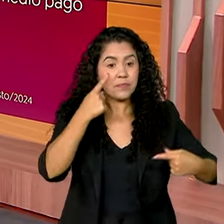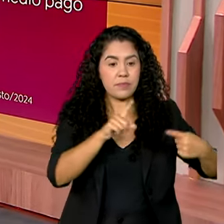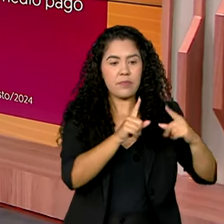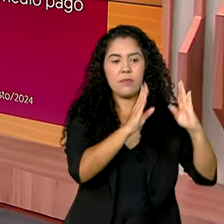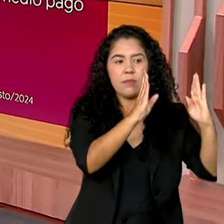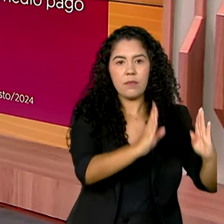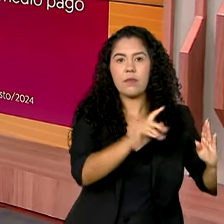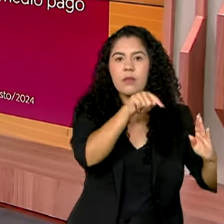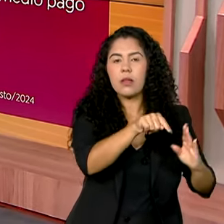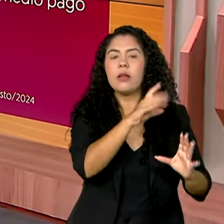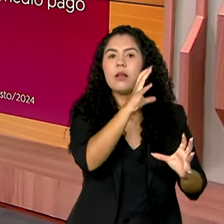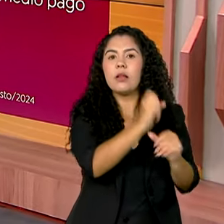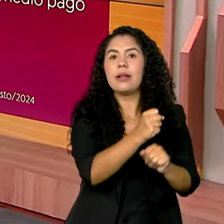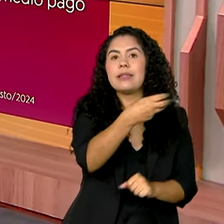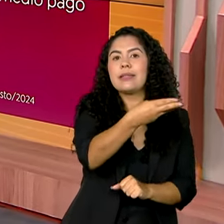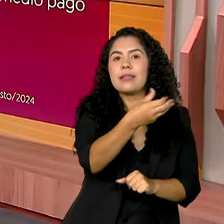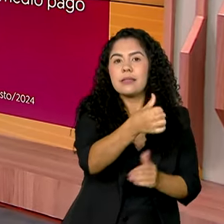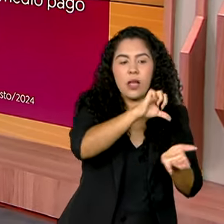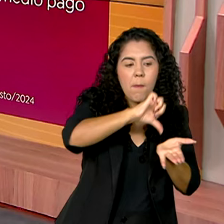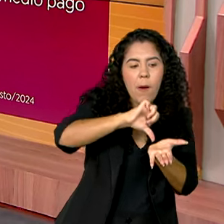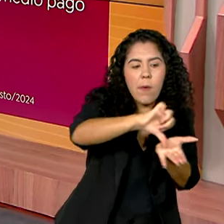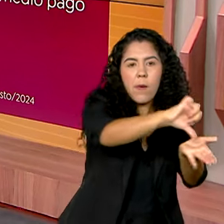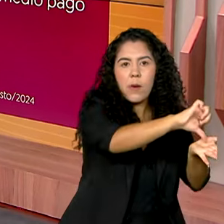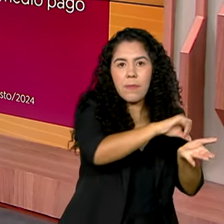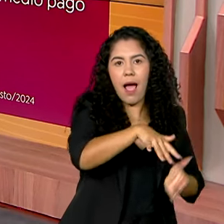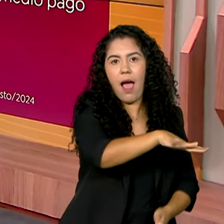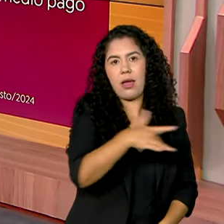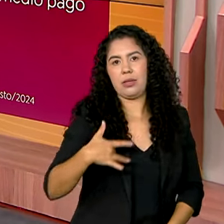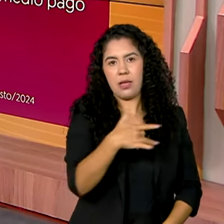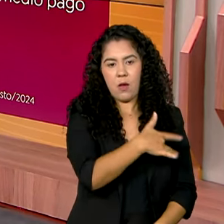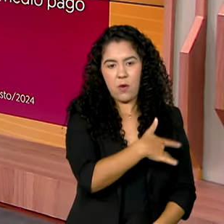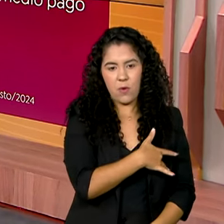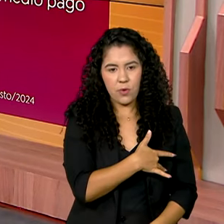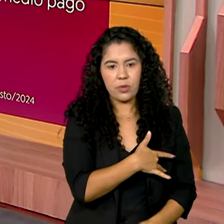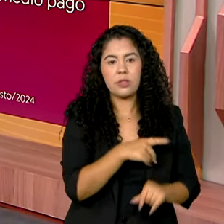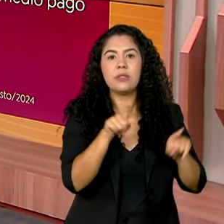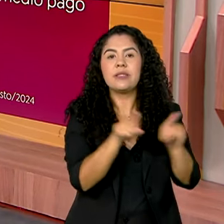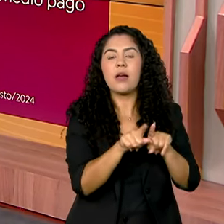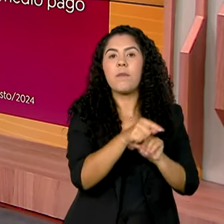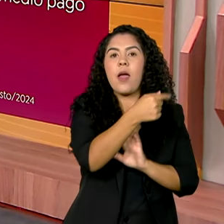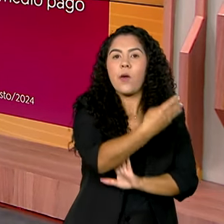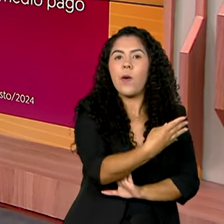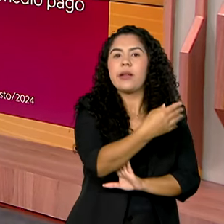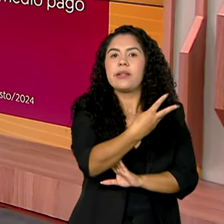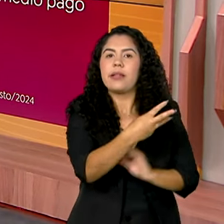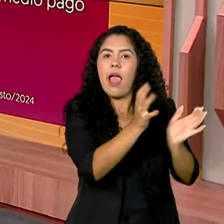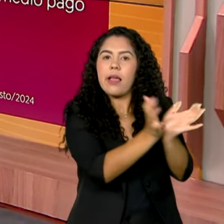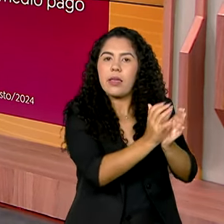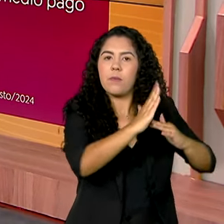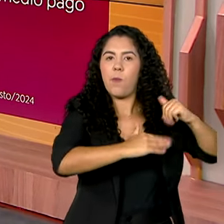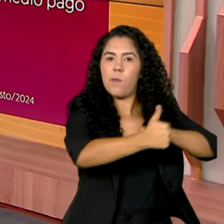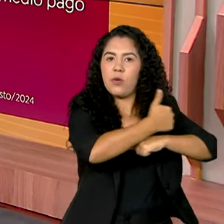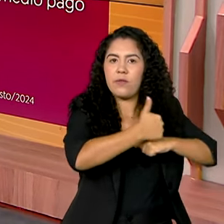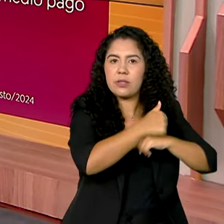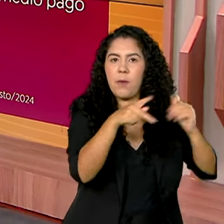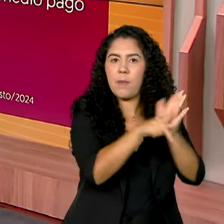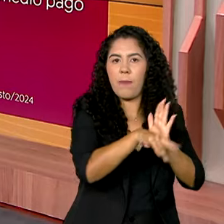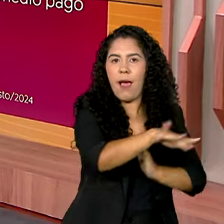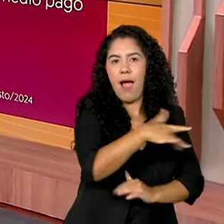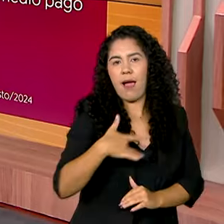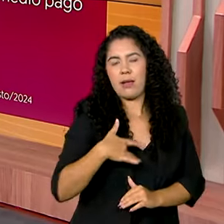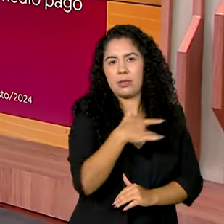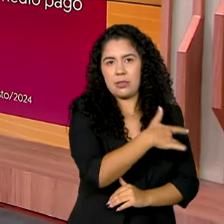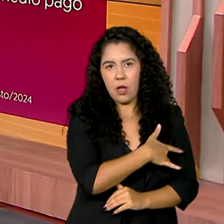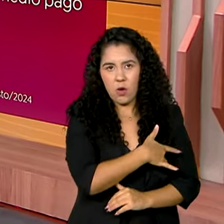são 36 unidades básicas de saúde e 43 equipes do Programa Saúde da Família,